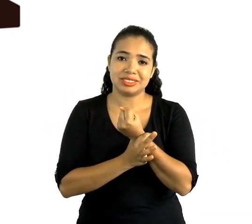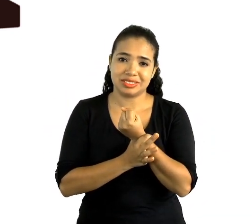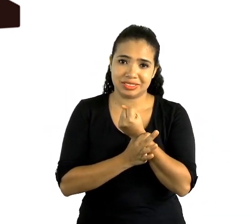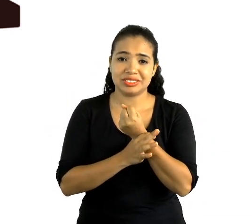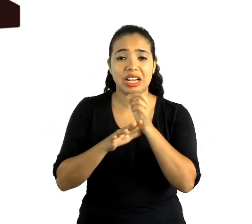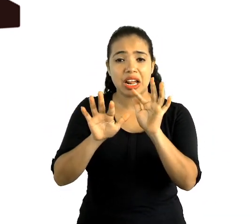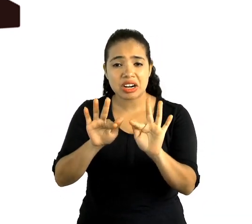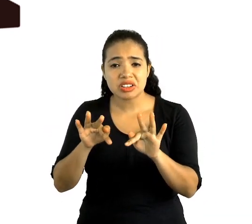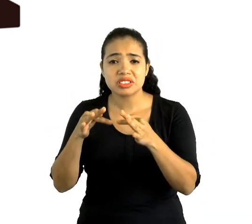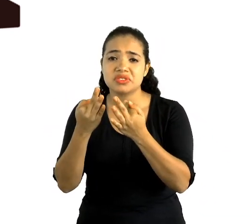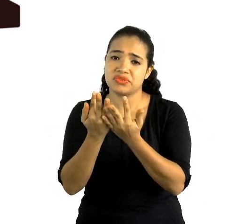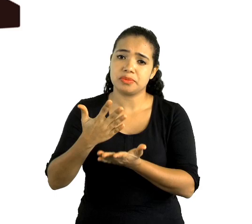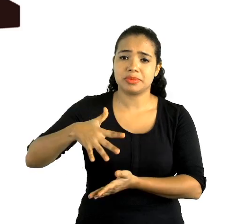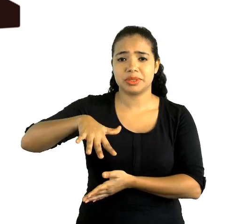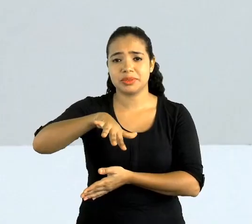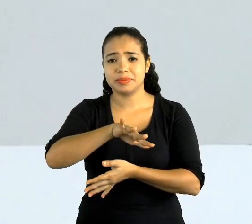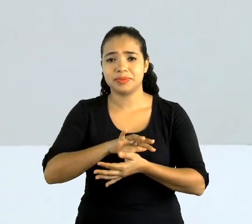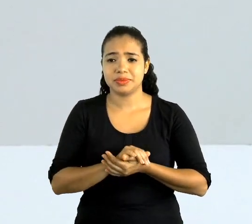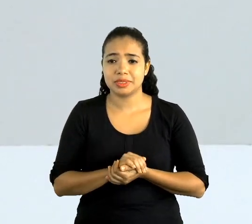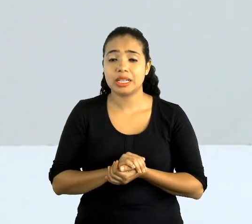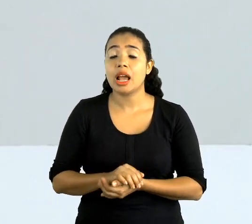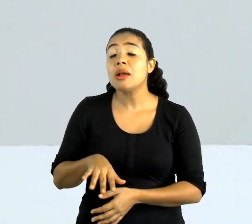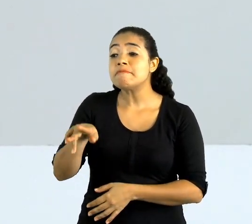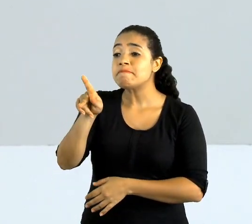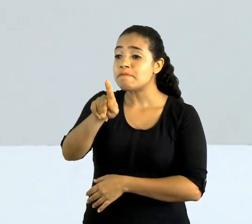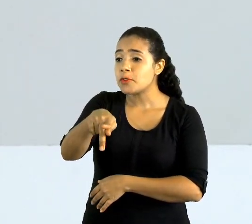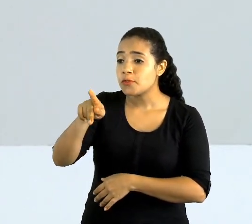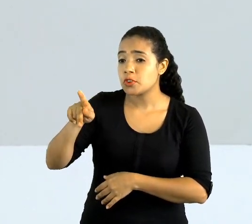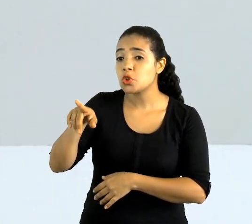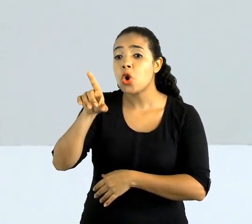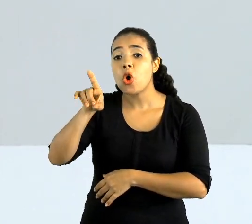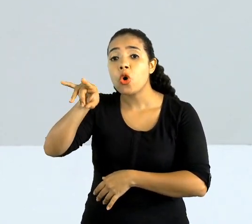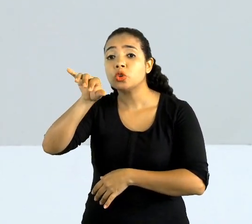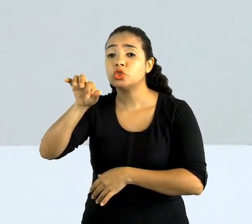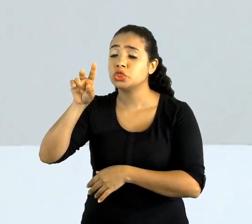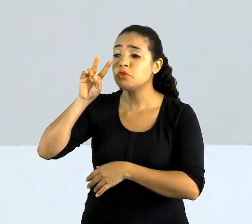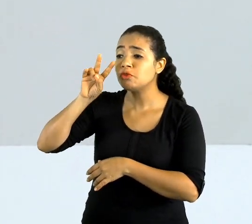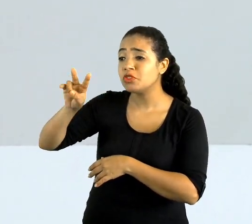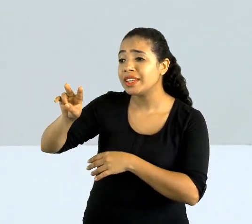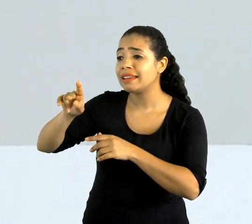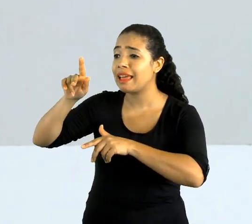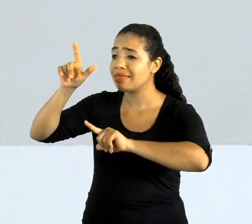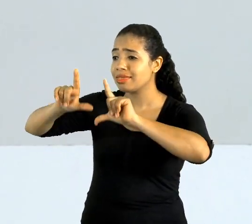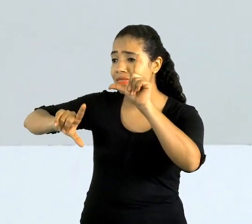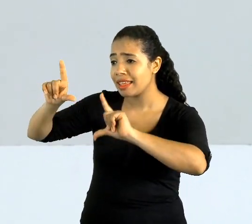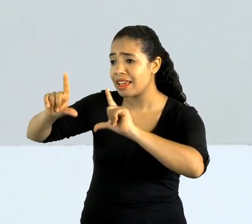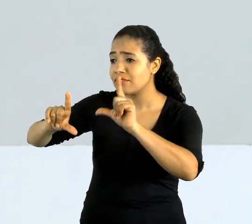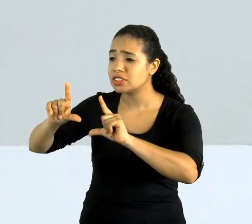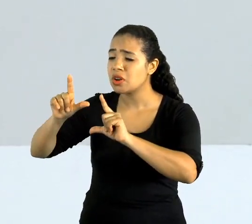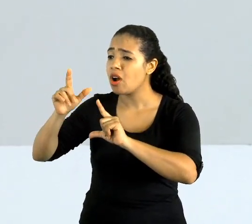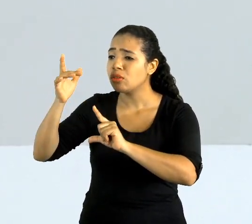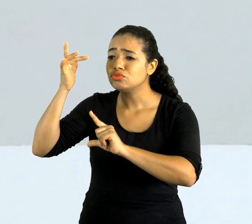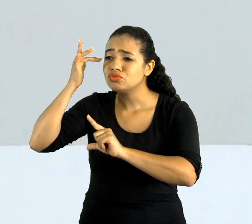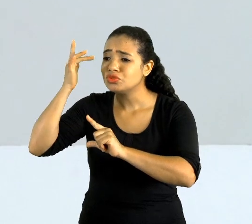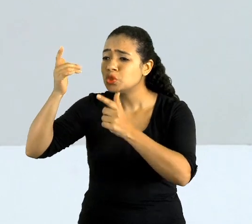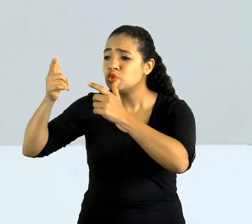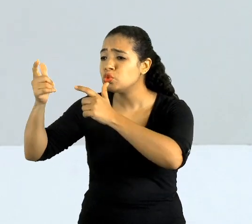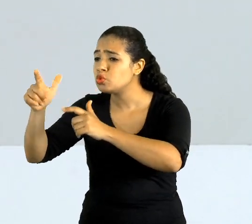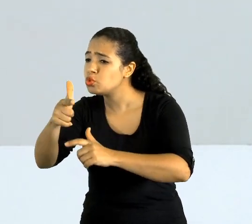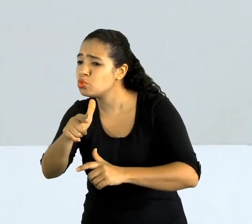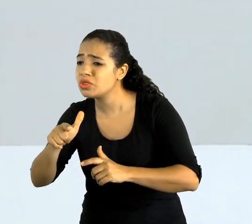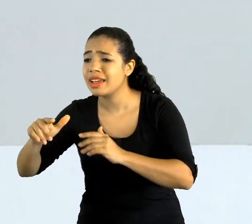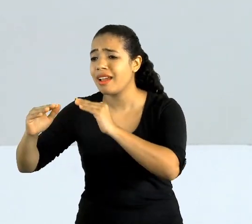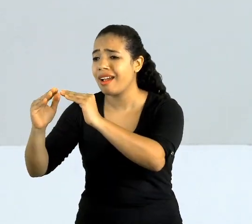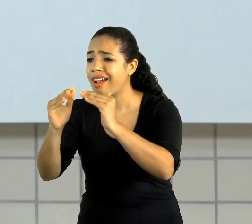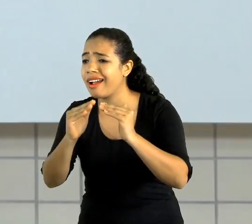todos os familiares. Professora, outro dia eu vi na TV pessoas sem ter onde morar e dormindo na rua.